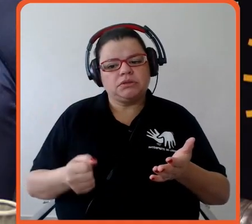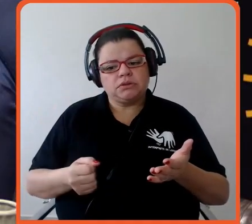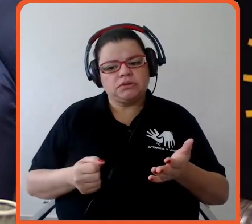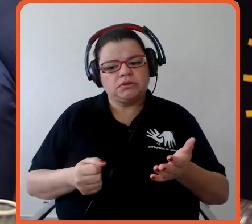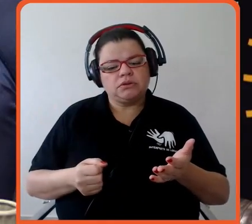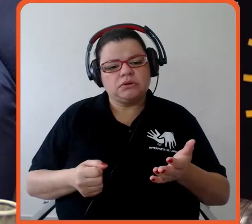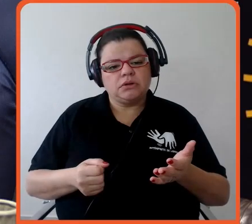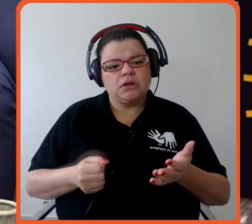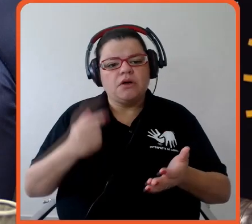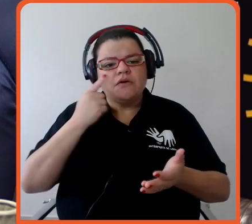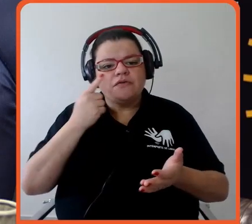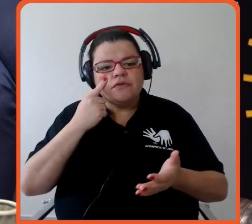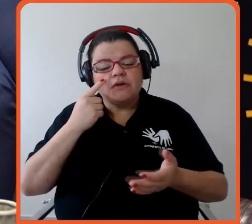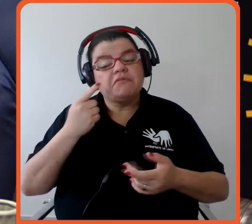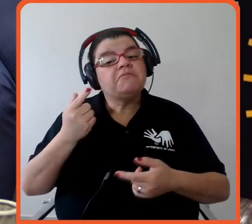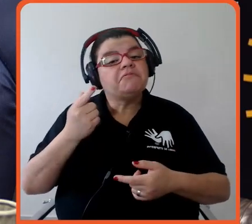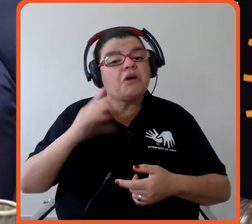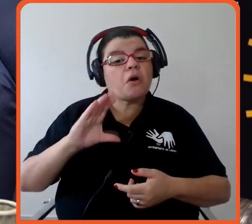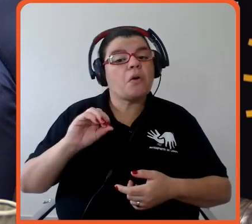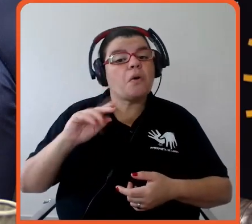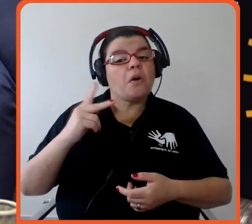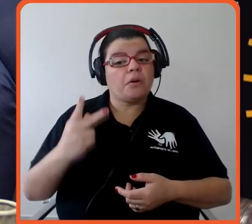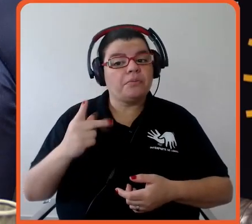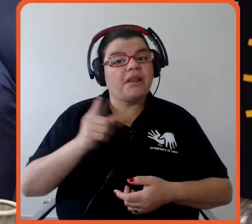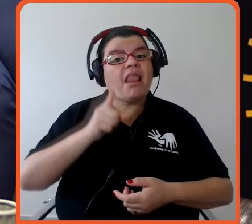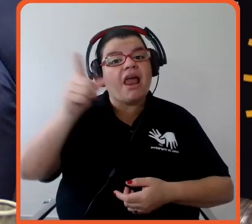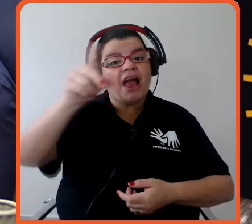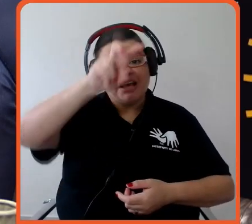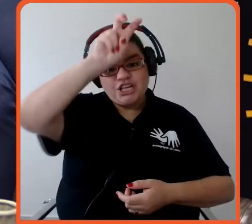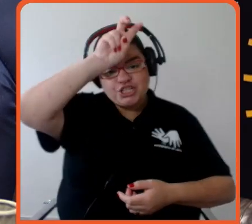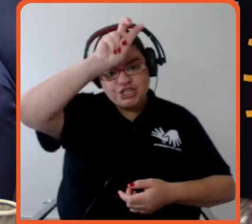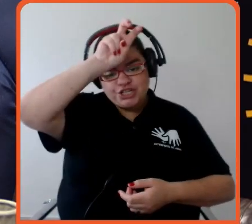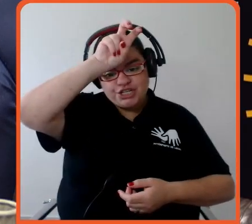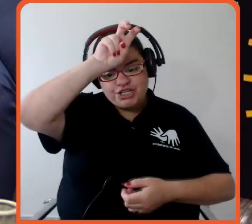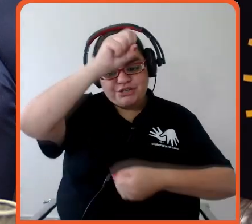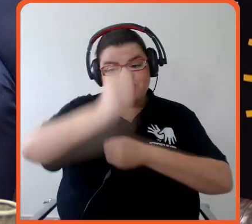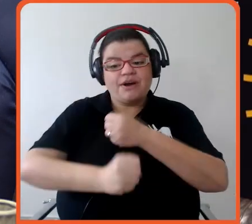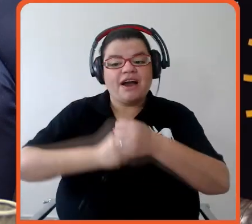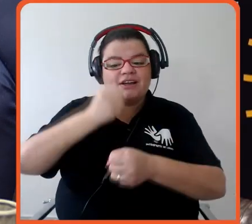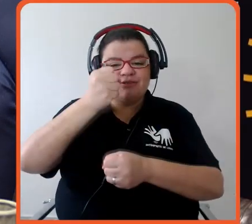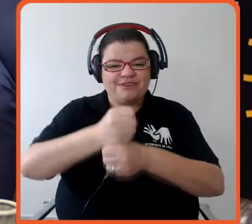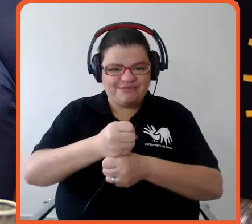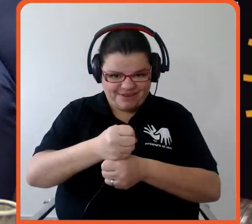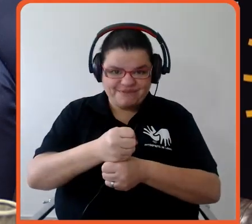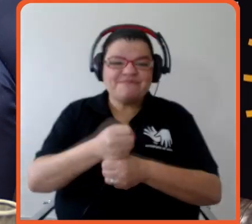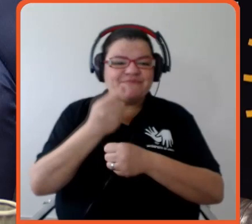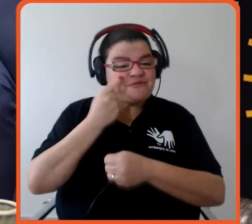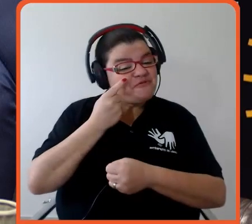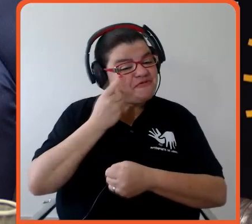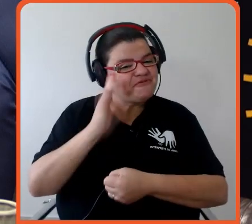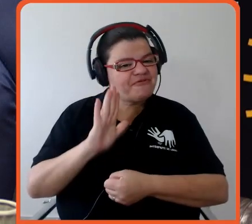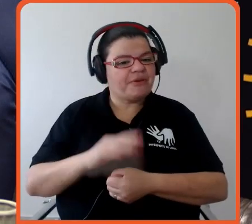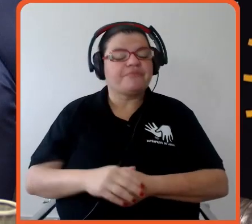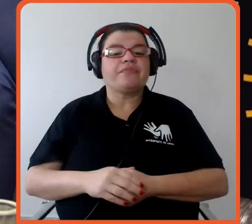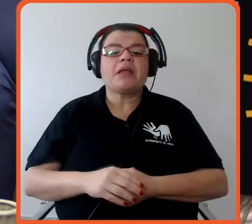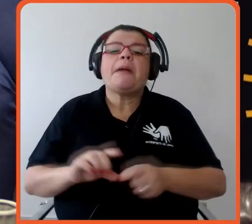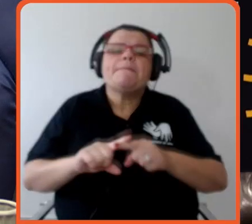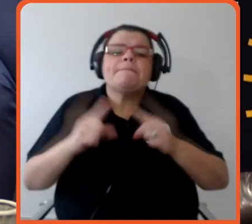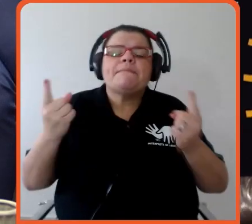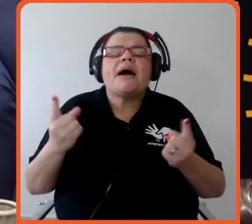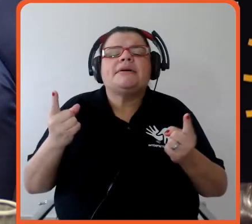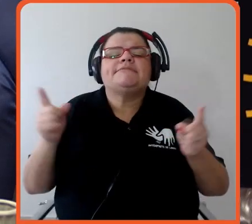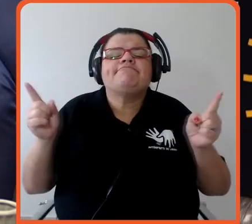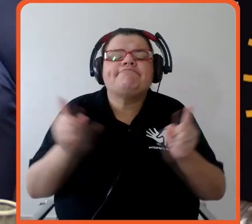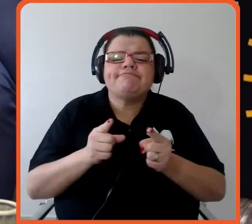desdobramento para a próxima cópia no Egito no ano que vem. Mas, de qualquer maneira, eu acho que esses mini-acordos para a realidade brasileira, eles são